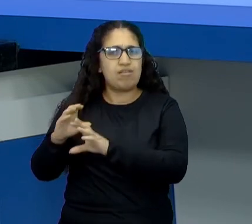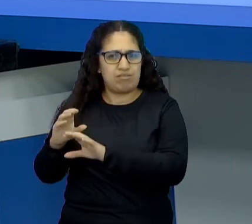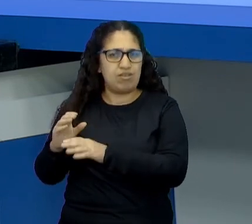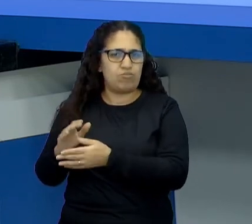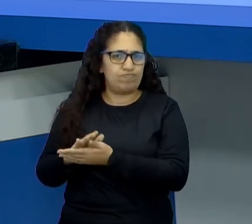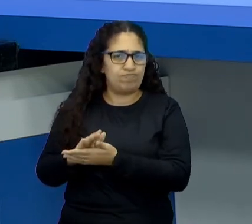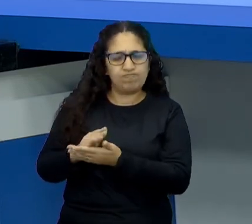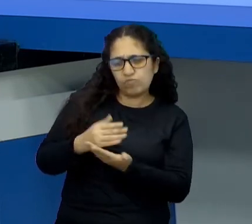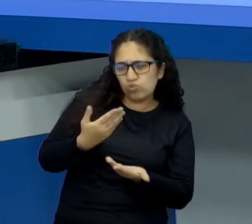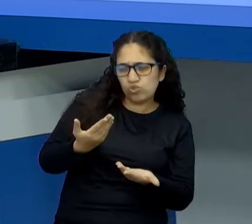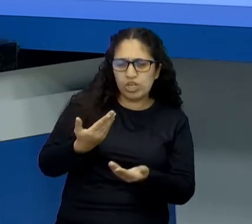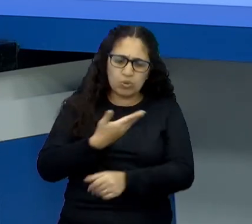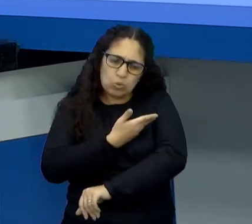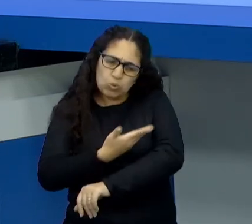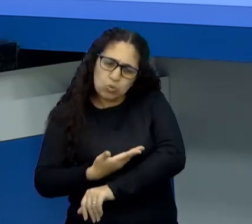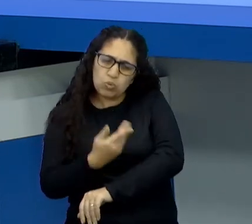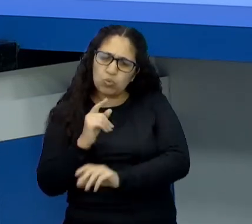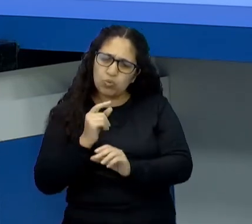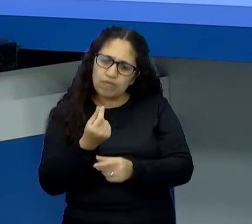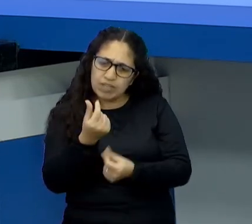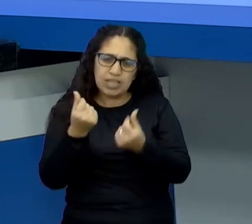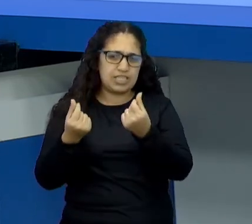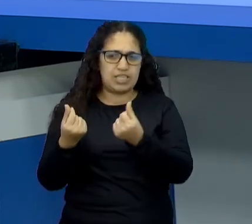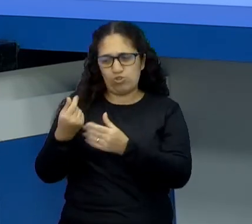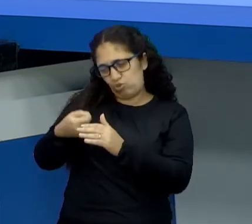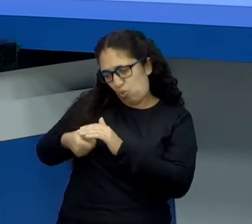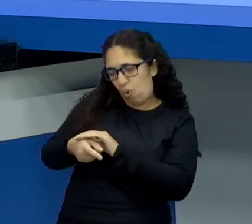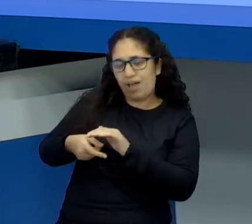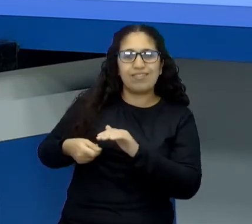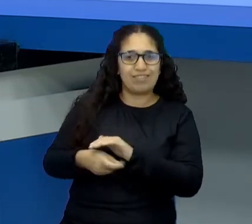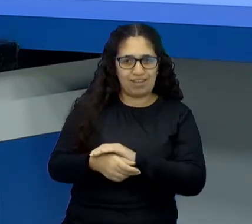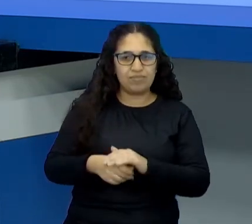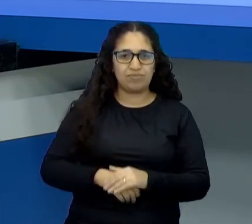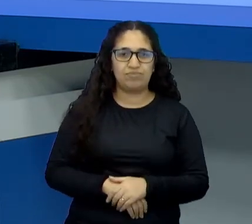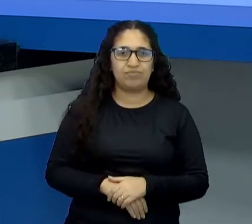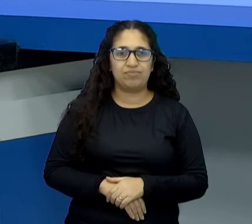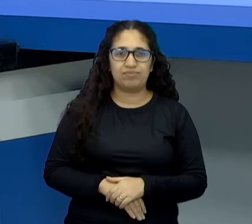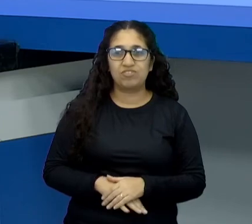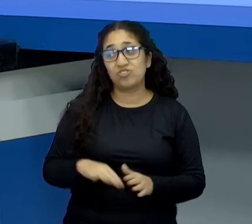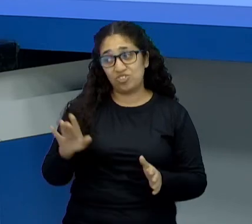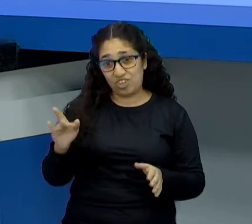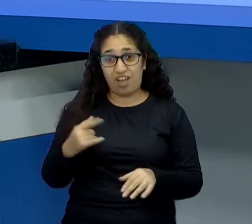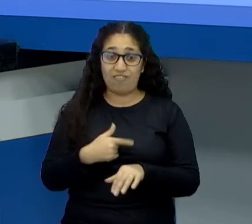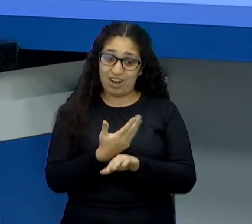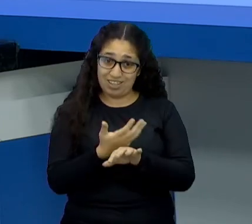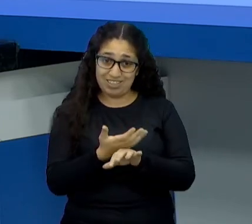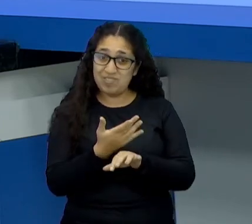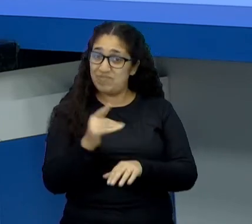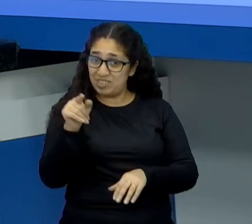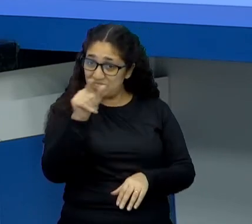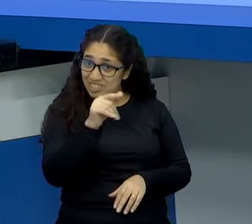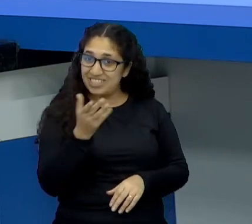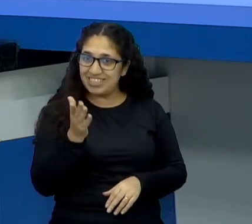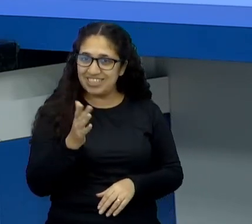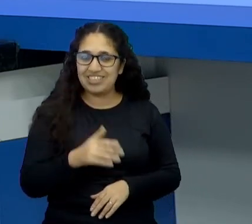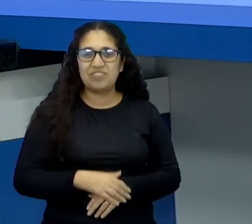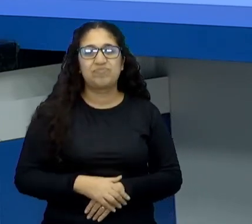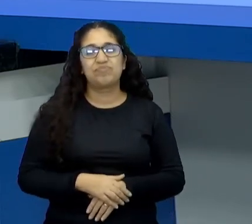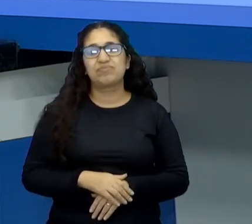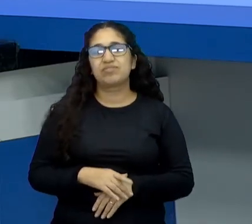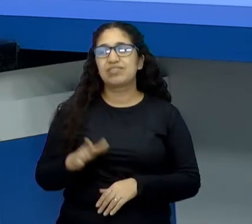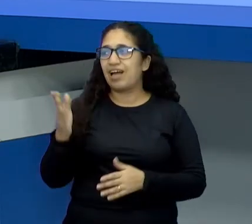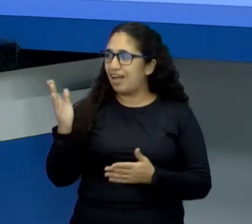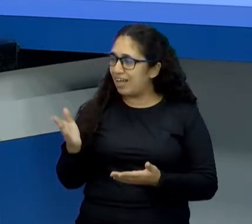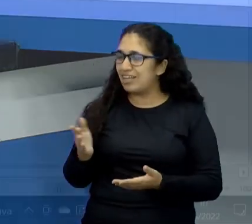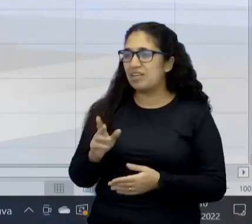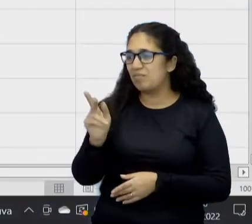educada aí de guardar o dinheiro. Sim. Né? Já estamos falando até na disciplina de vocês, né? Então tá aí, então